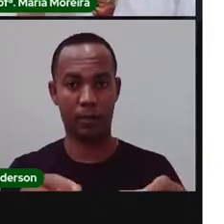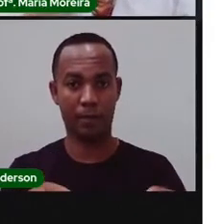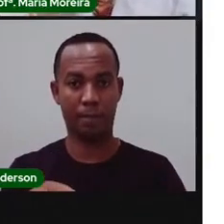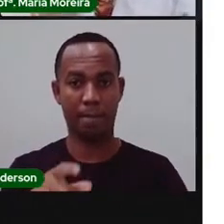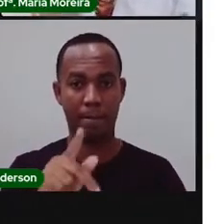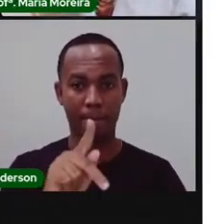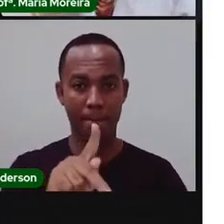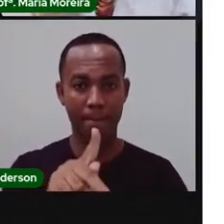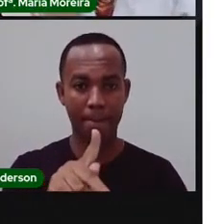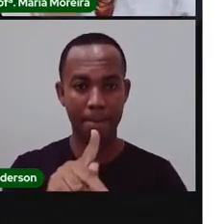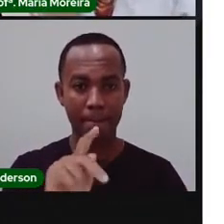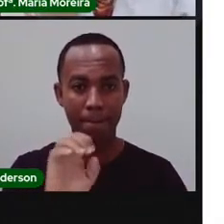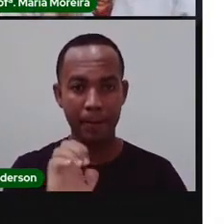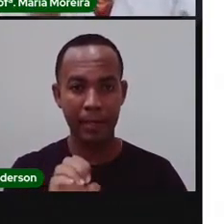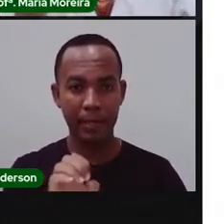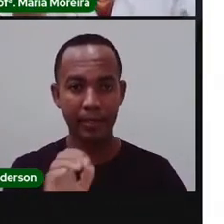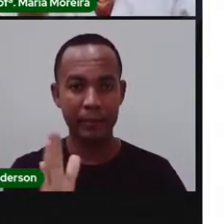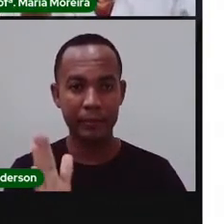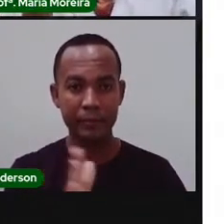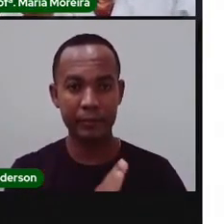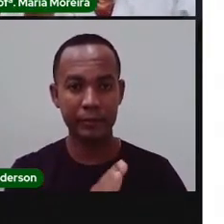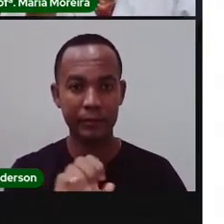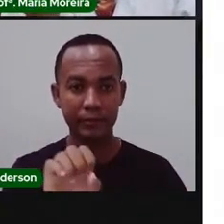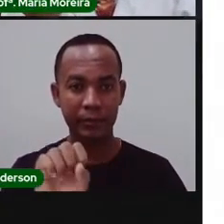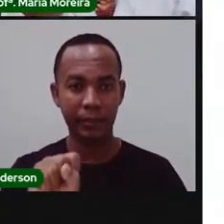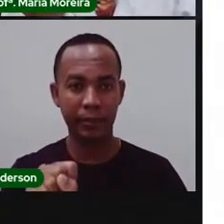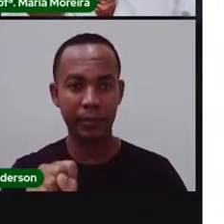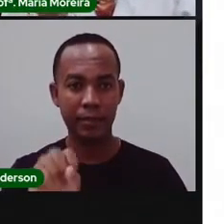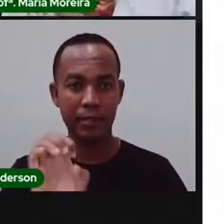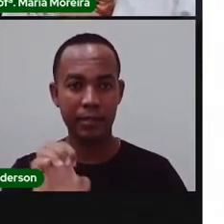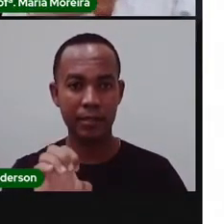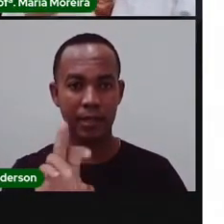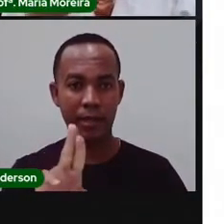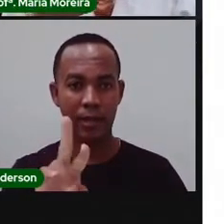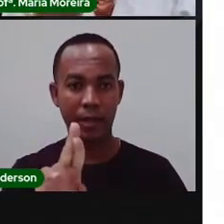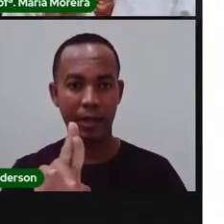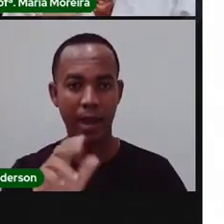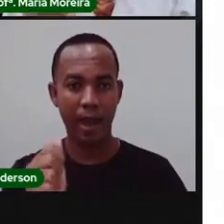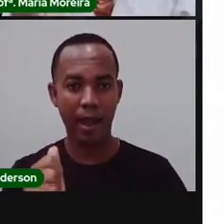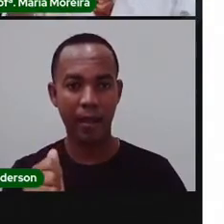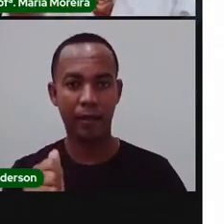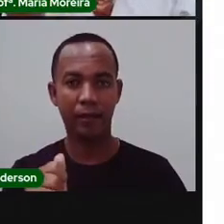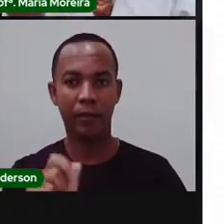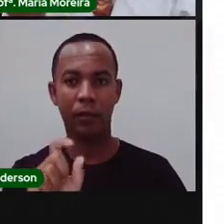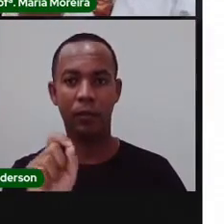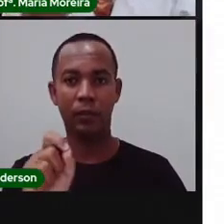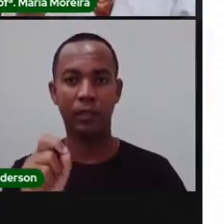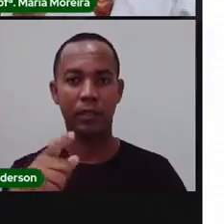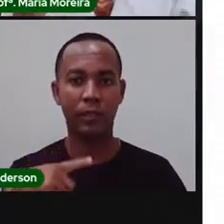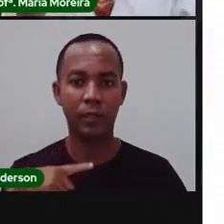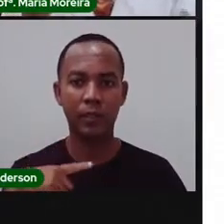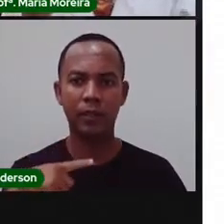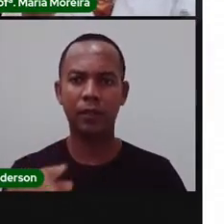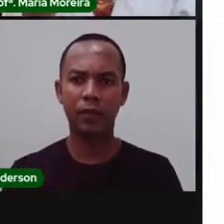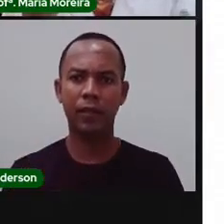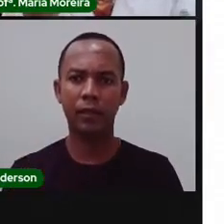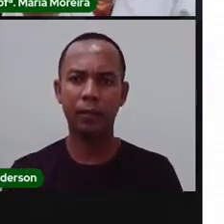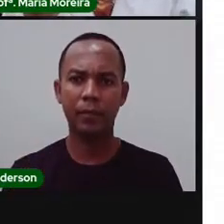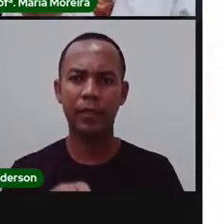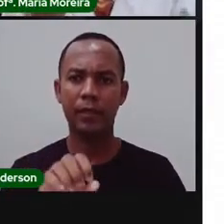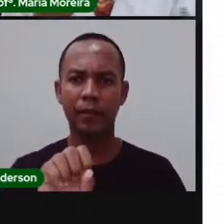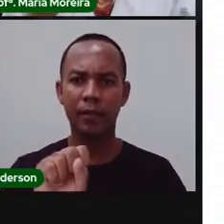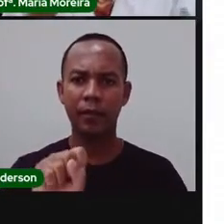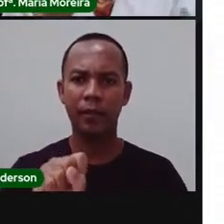uma das serras que existem na cidade de Feira de Santana. Não existe só essa, existe a Serra da Agulha, a Serra do